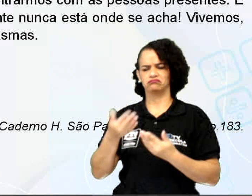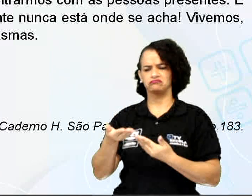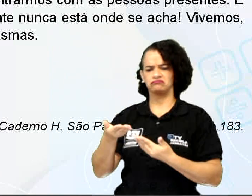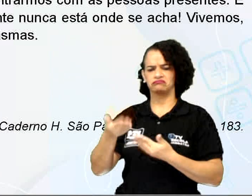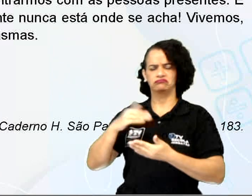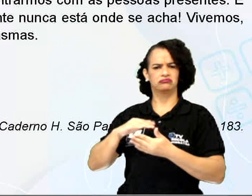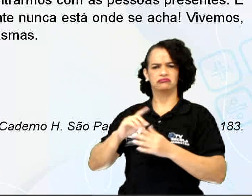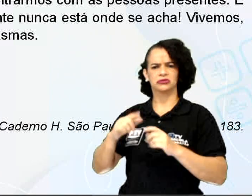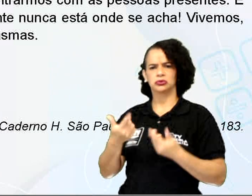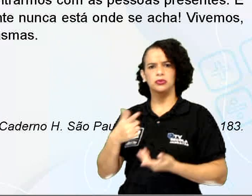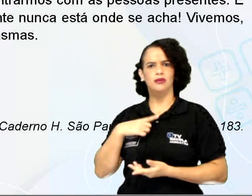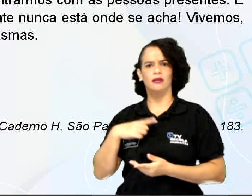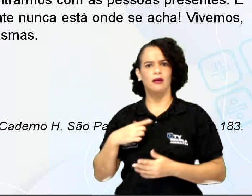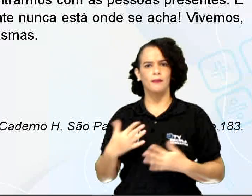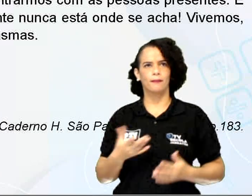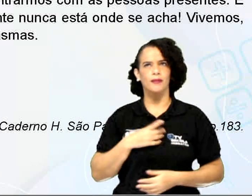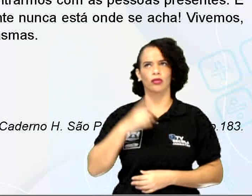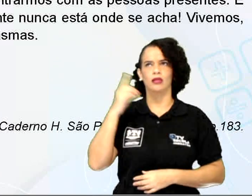Então,